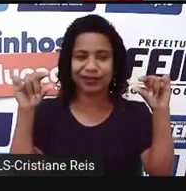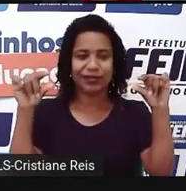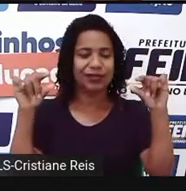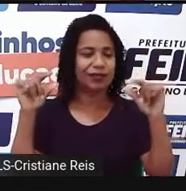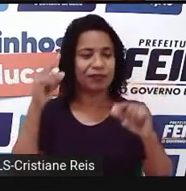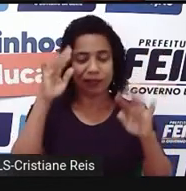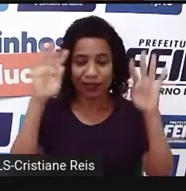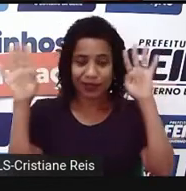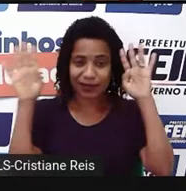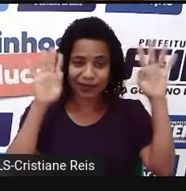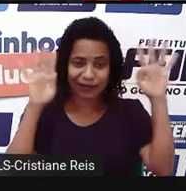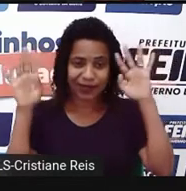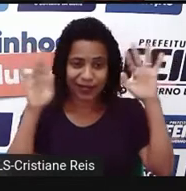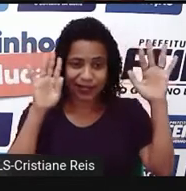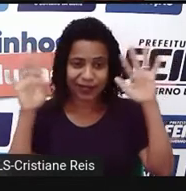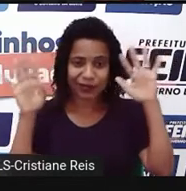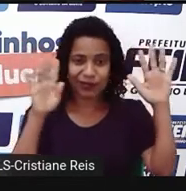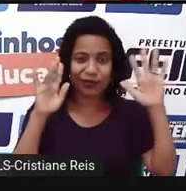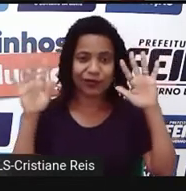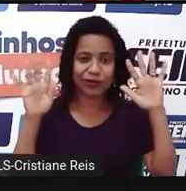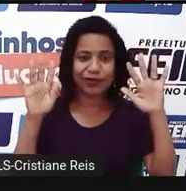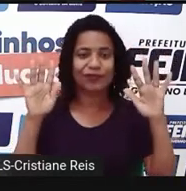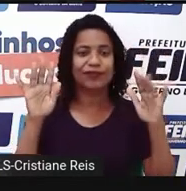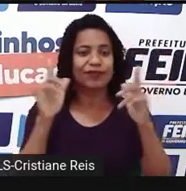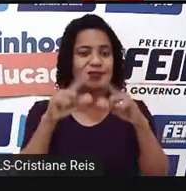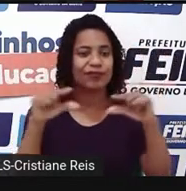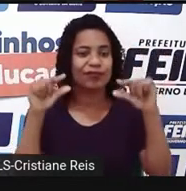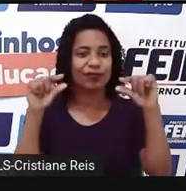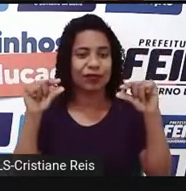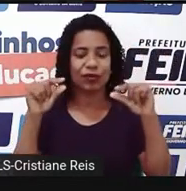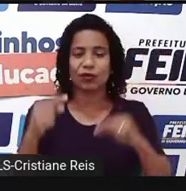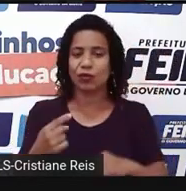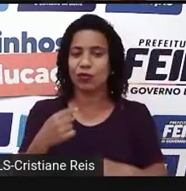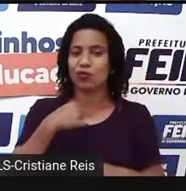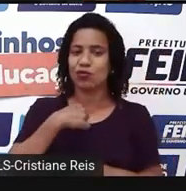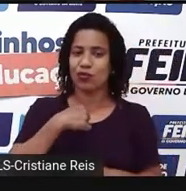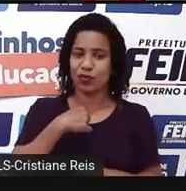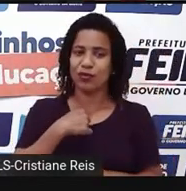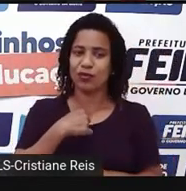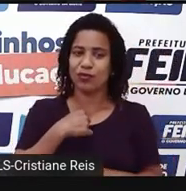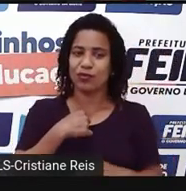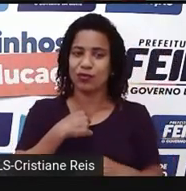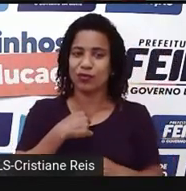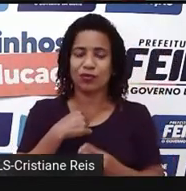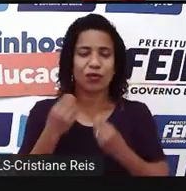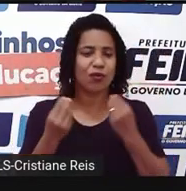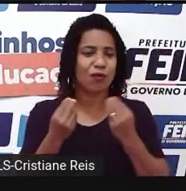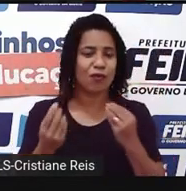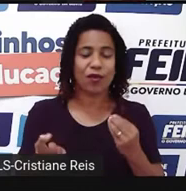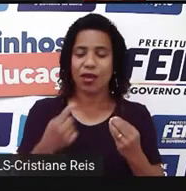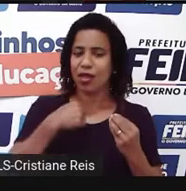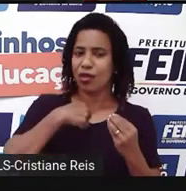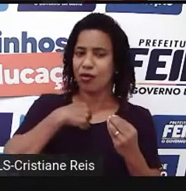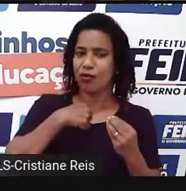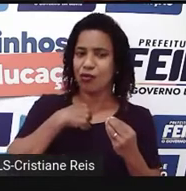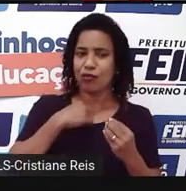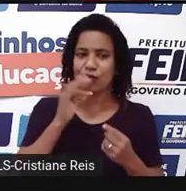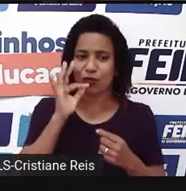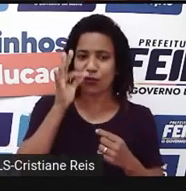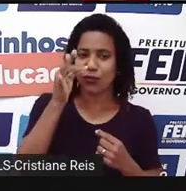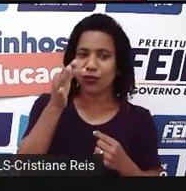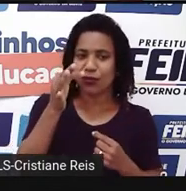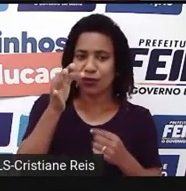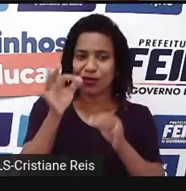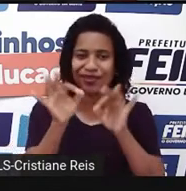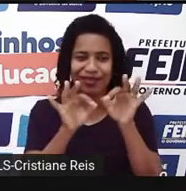pensamentos, usando o eu, para falar sobre os nossos planos futuros. Então, é